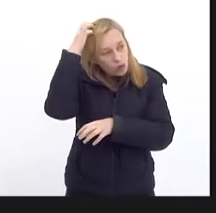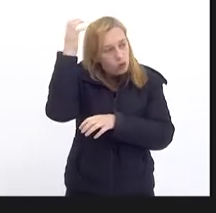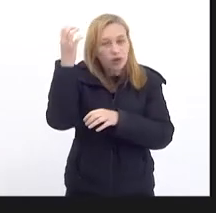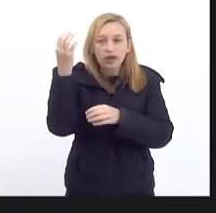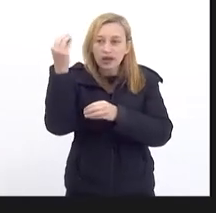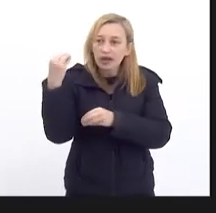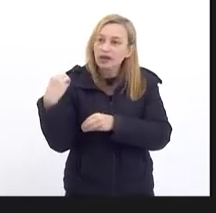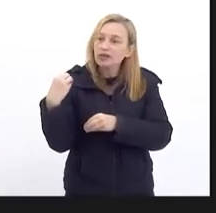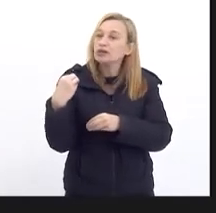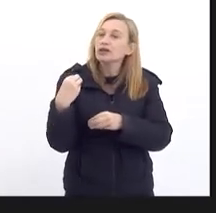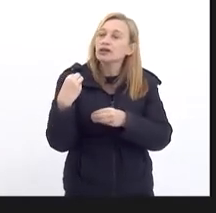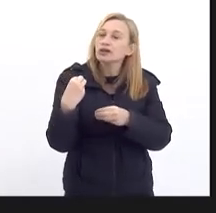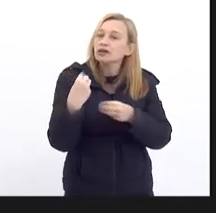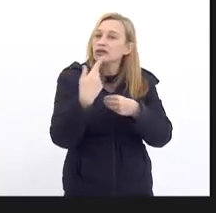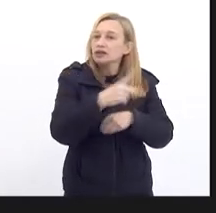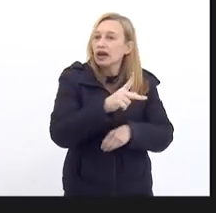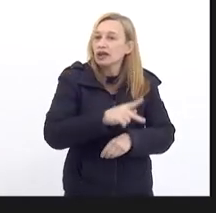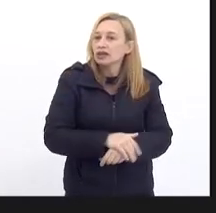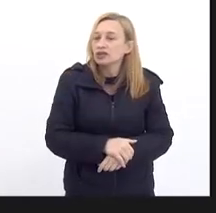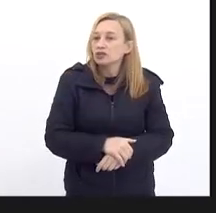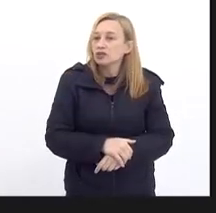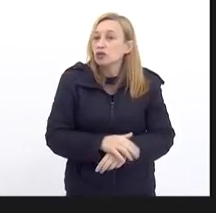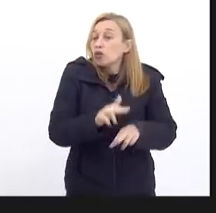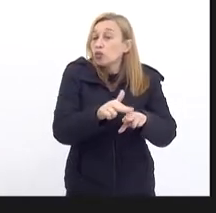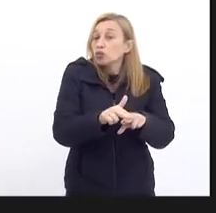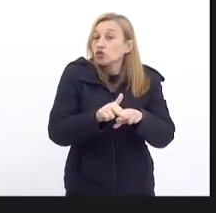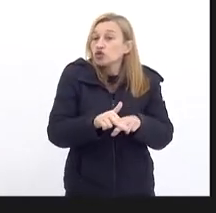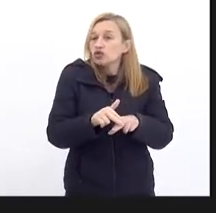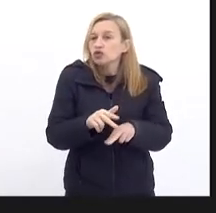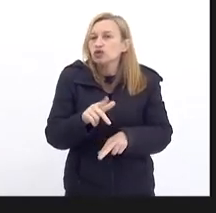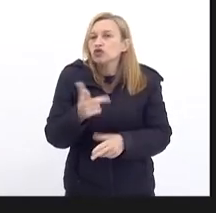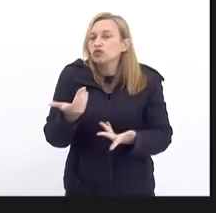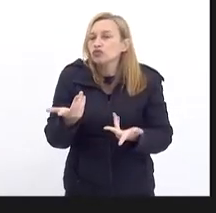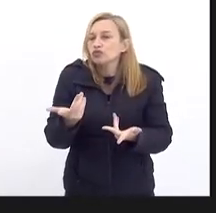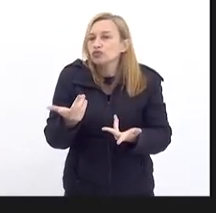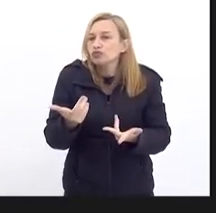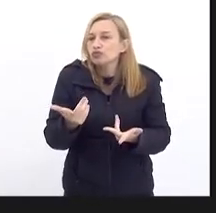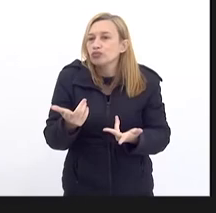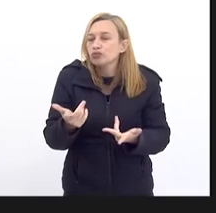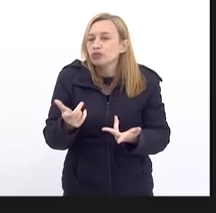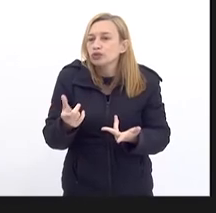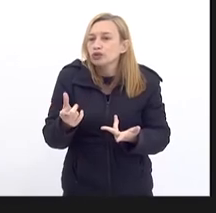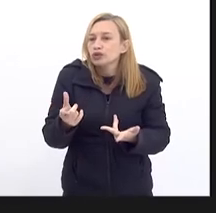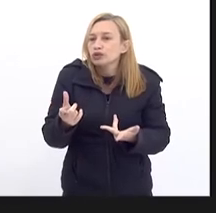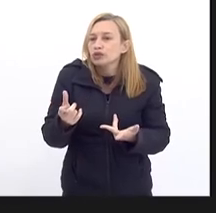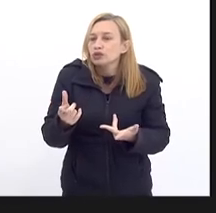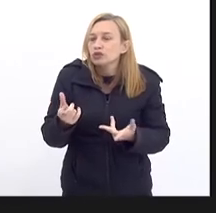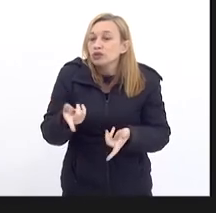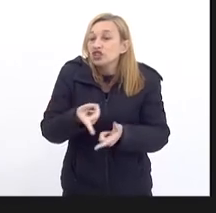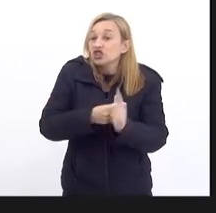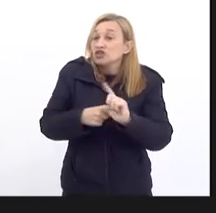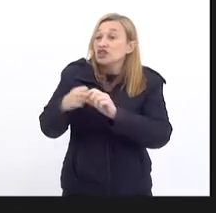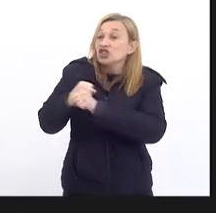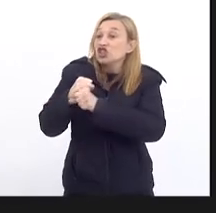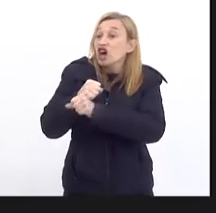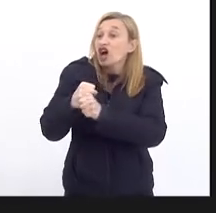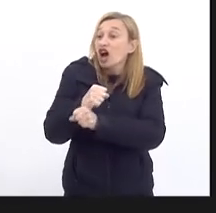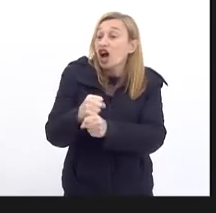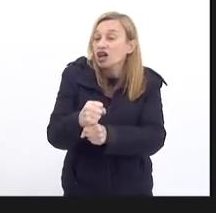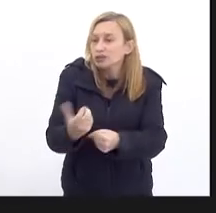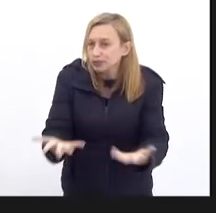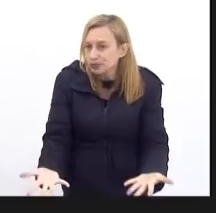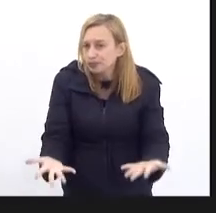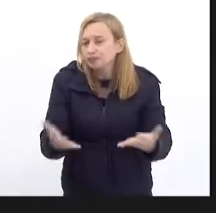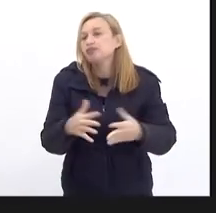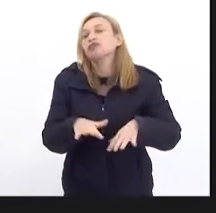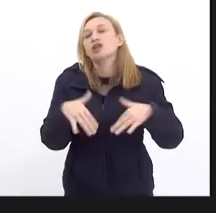Por conta De um alívio Obtido Durante Anos anteriores Quer dizer É